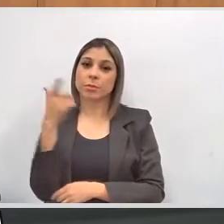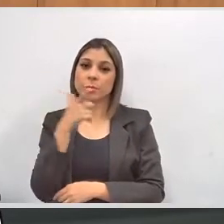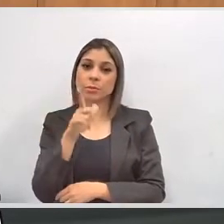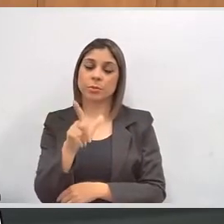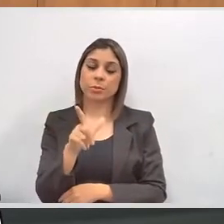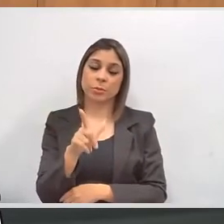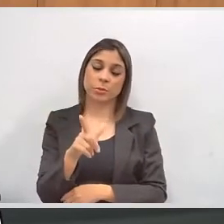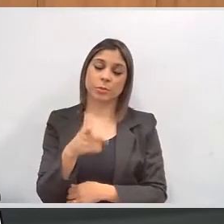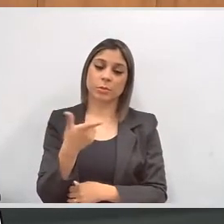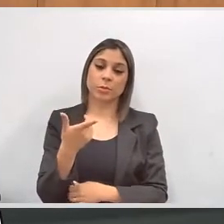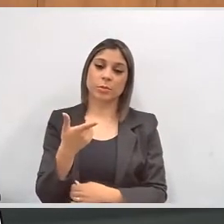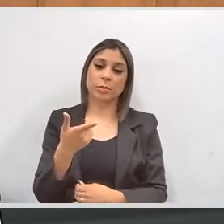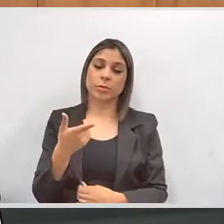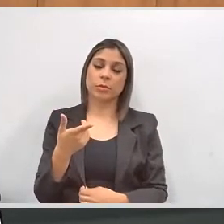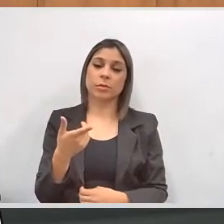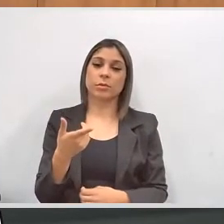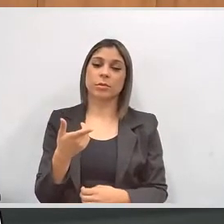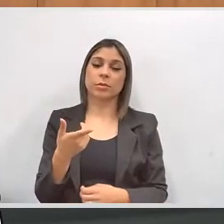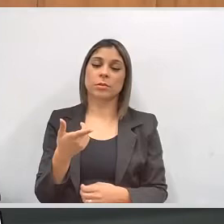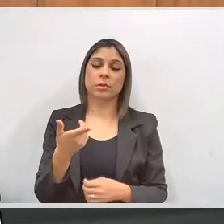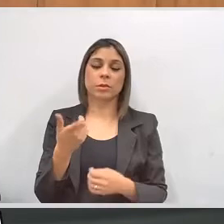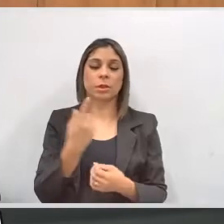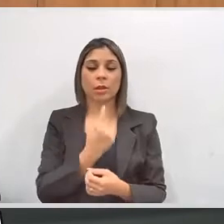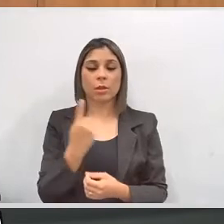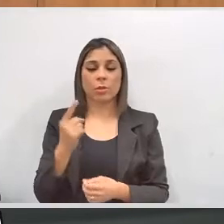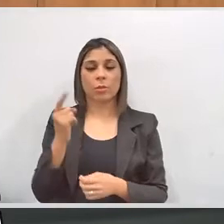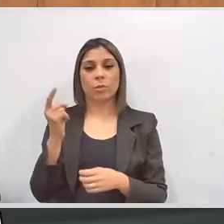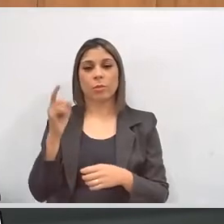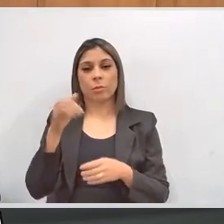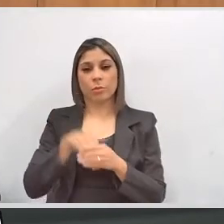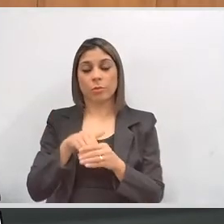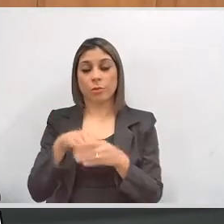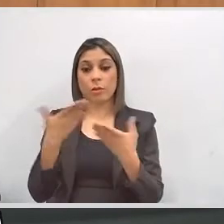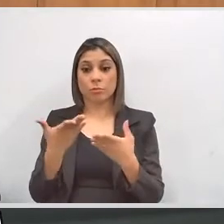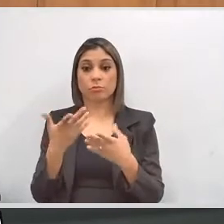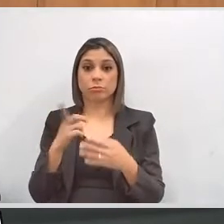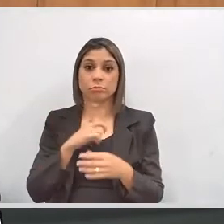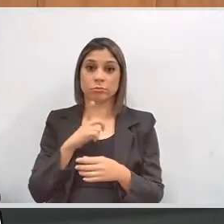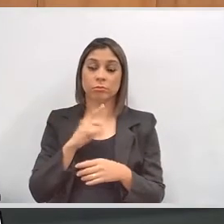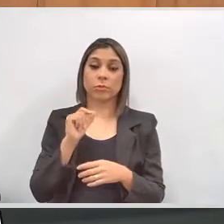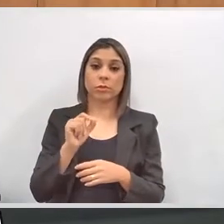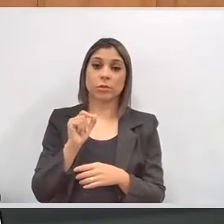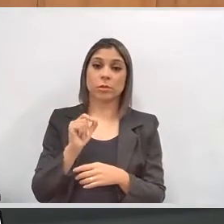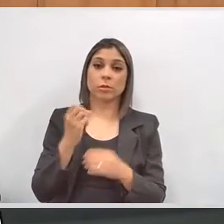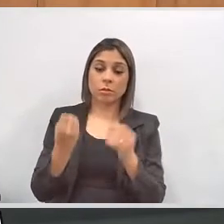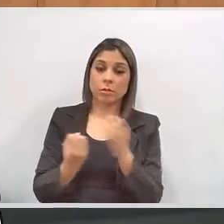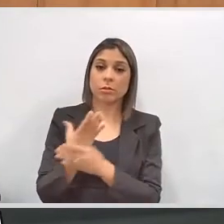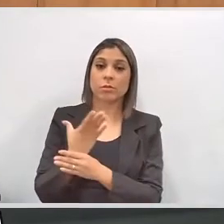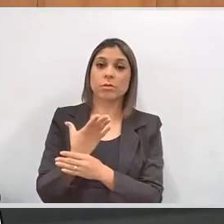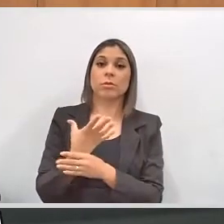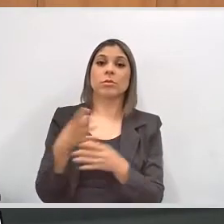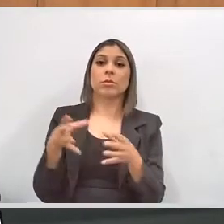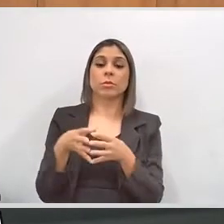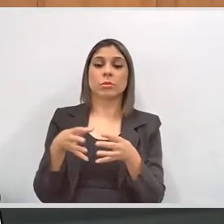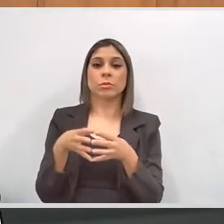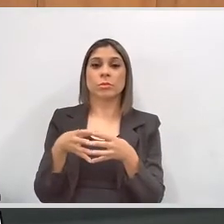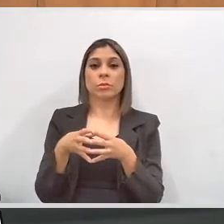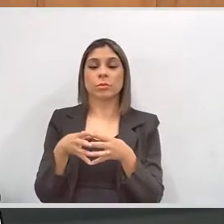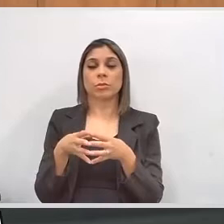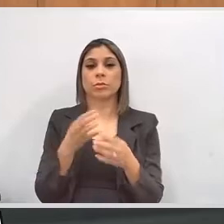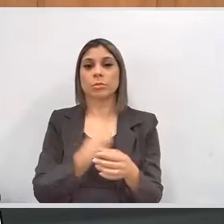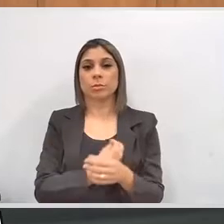ao voto. E isso foi, na verdade, fortalecido pela criação dessa comissão